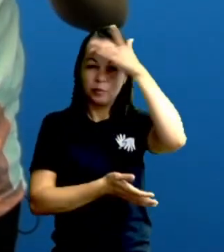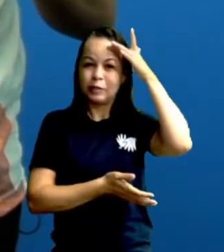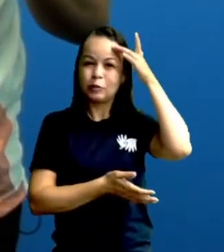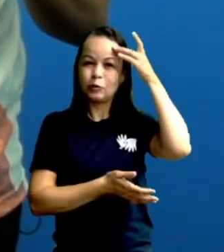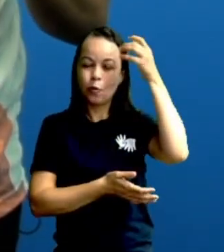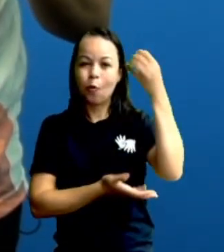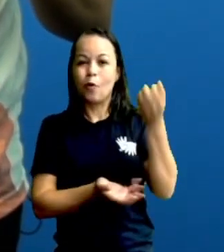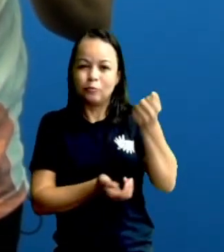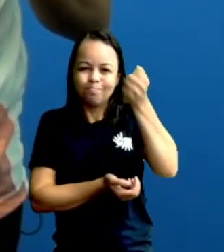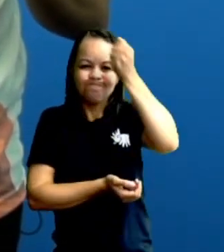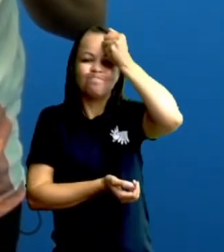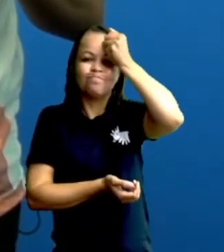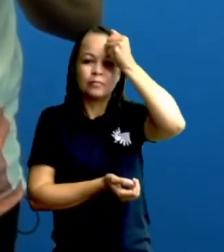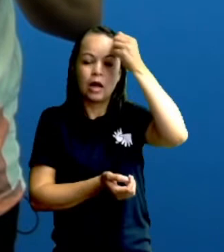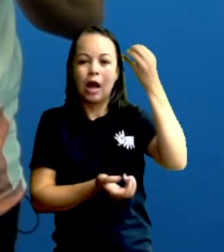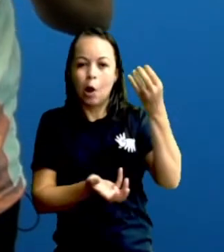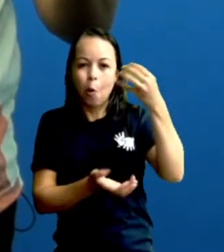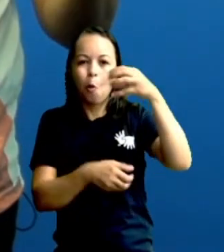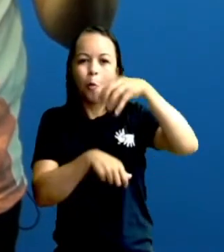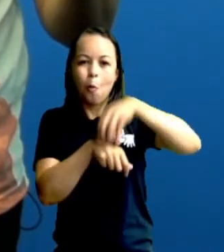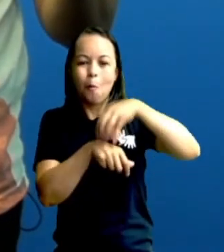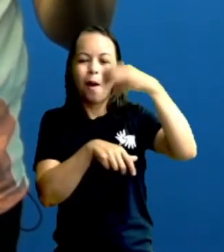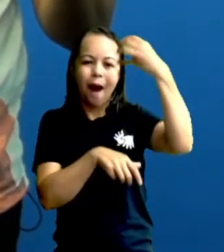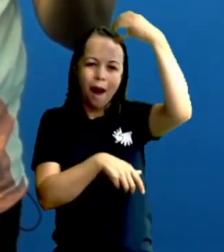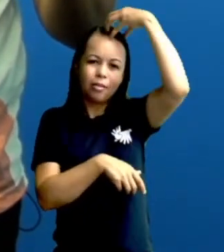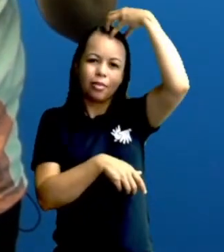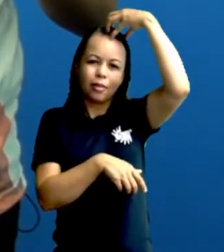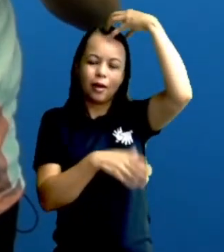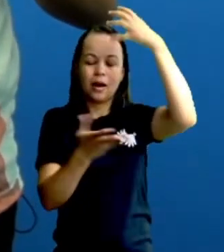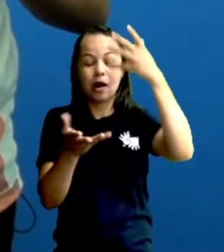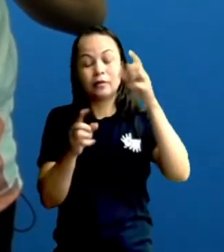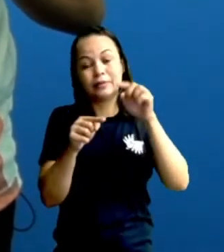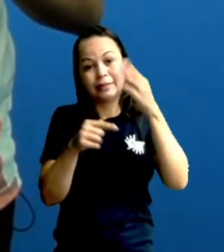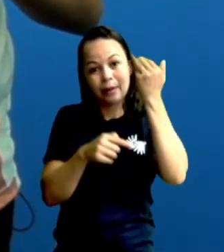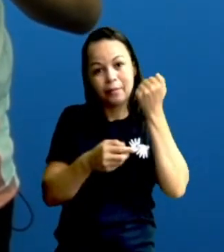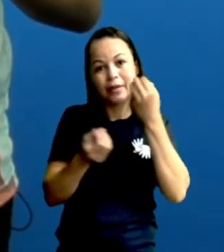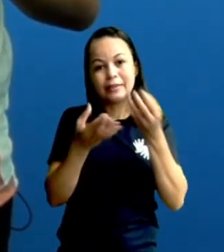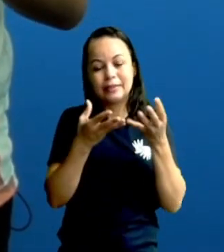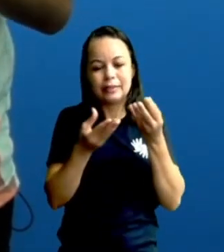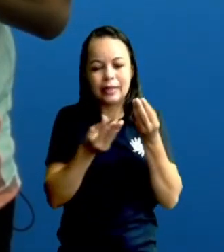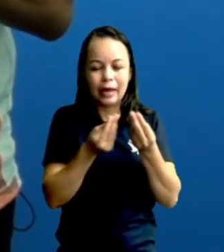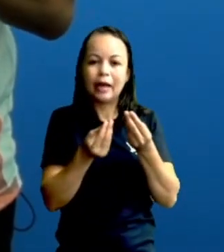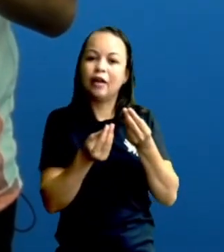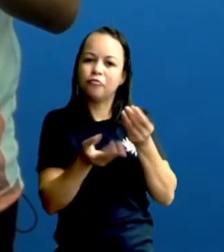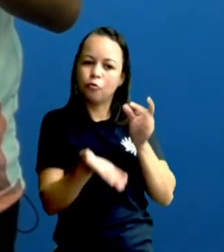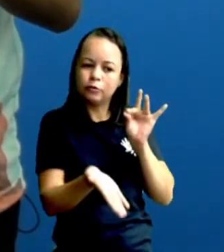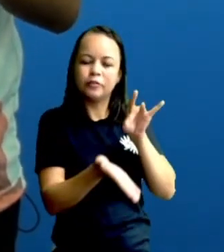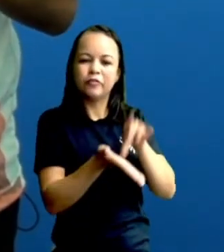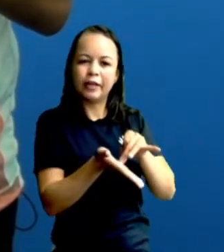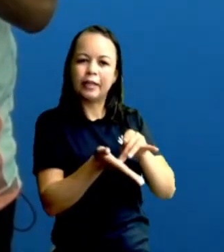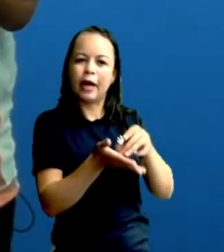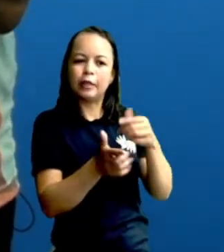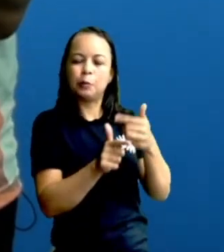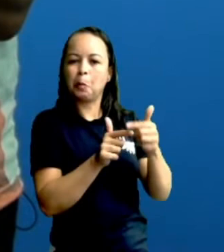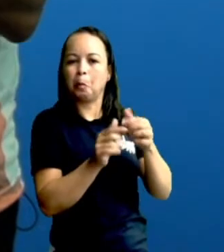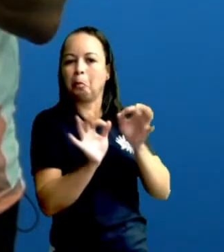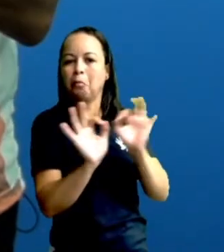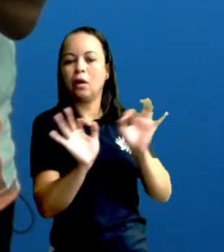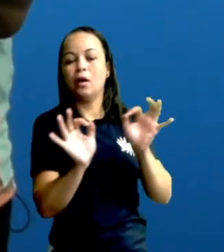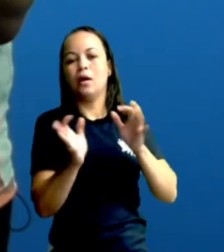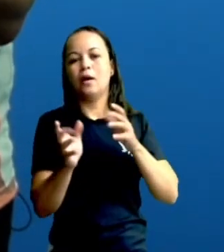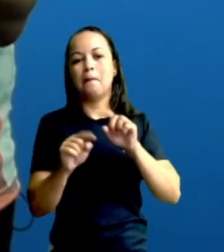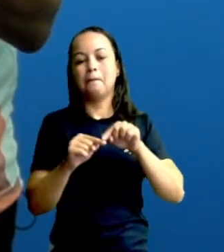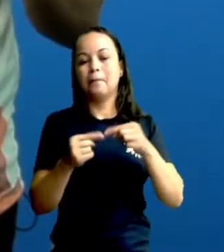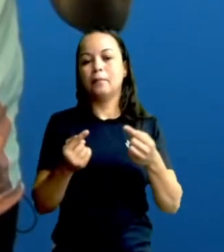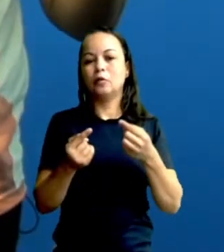Mas a grande questão é se essa culpa ela é dolosa ou não. Se essa culpa ela tem realmente uma